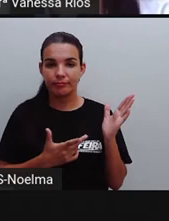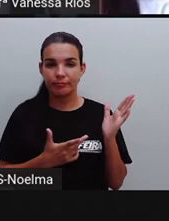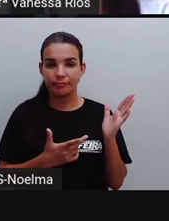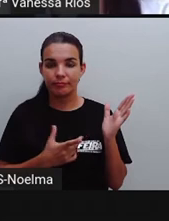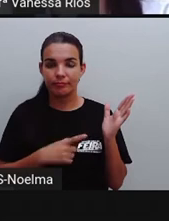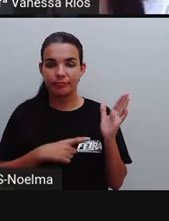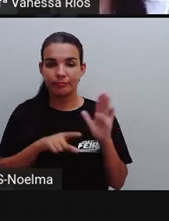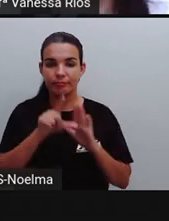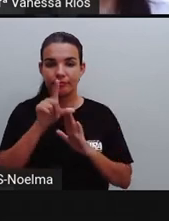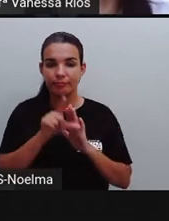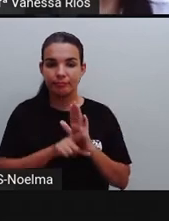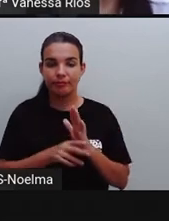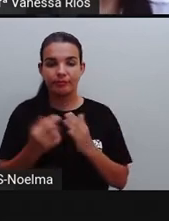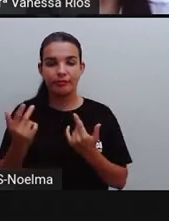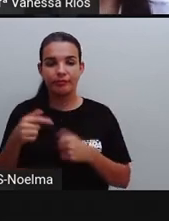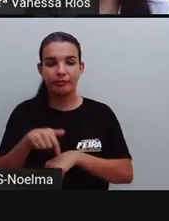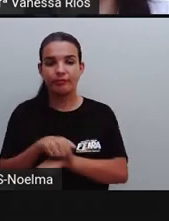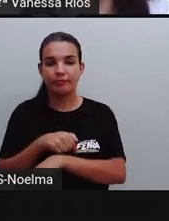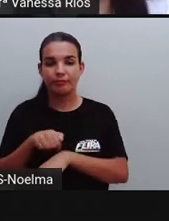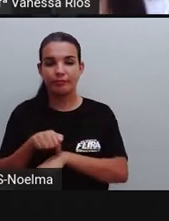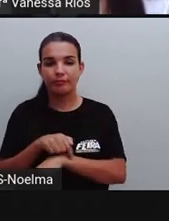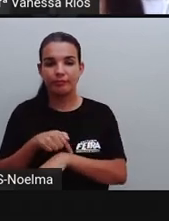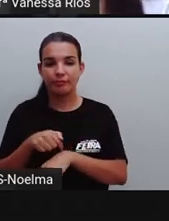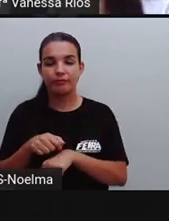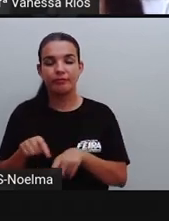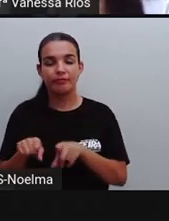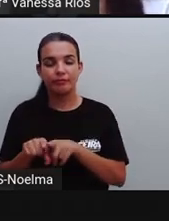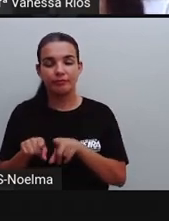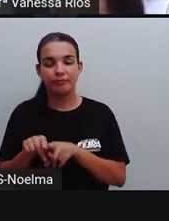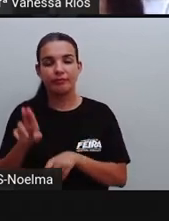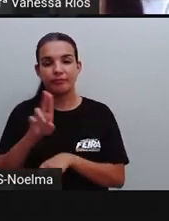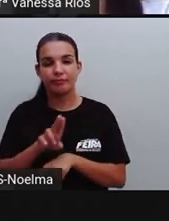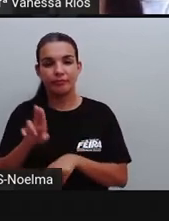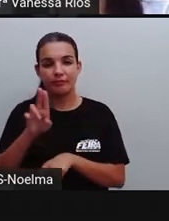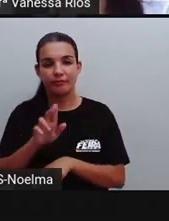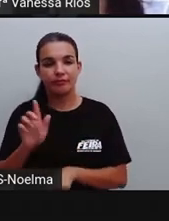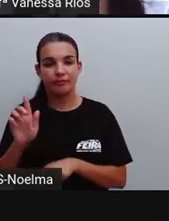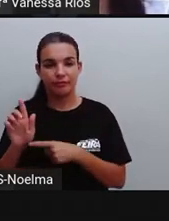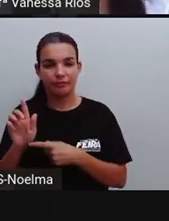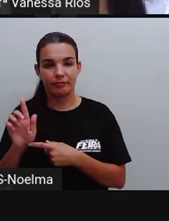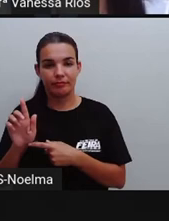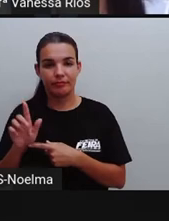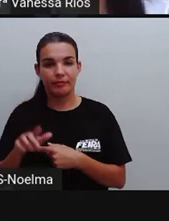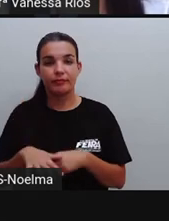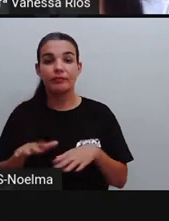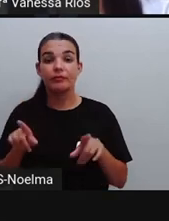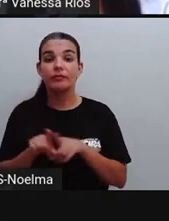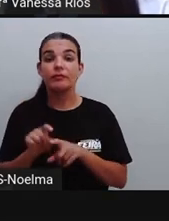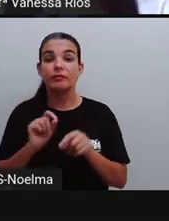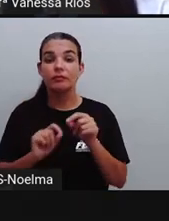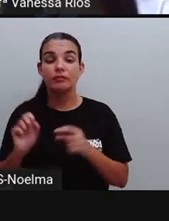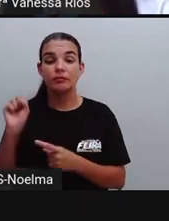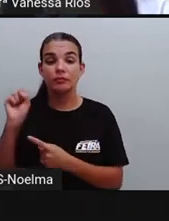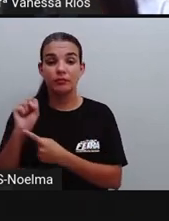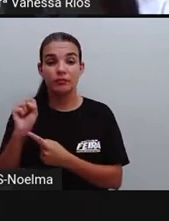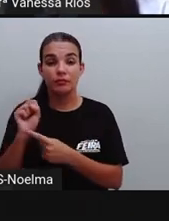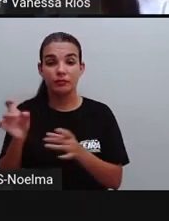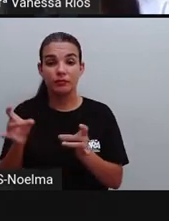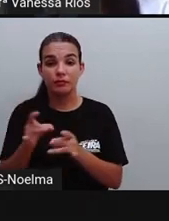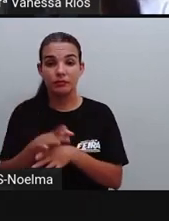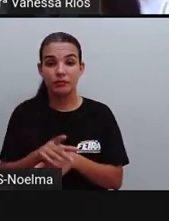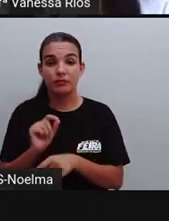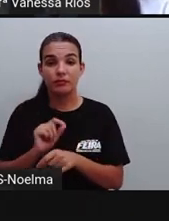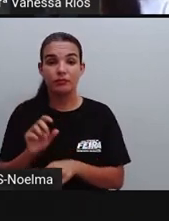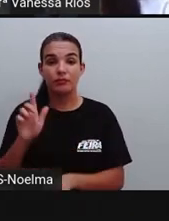relógio, refúgio. A gente vai utilizar a letra G. Também nos substantivos que